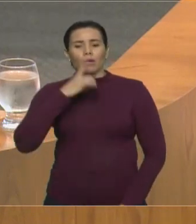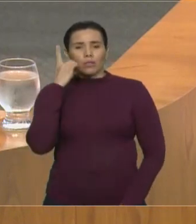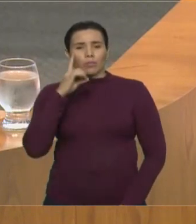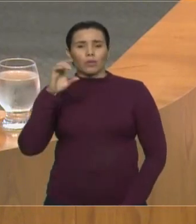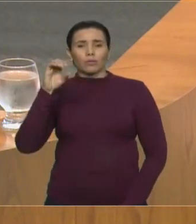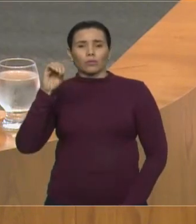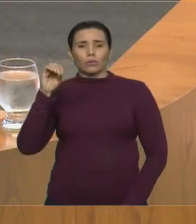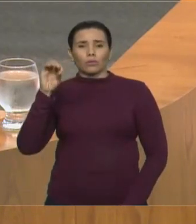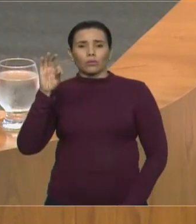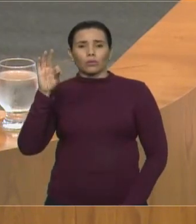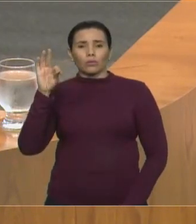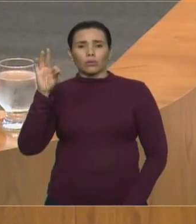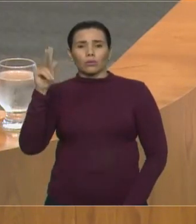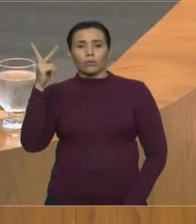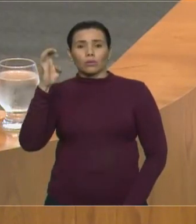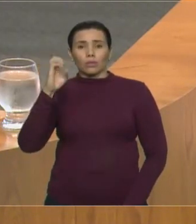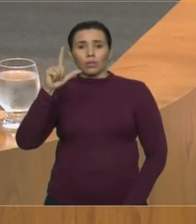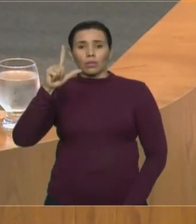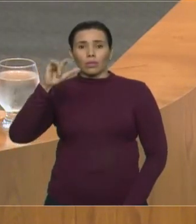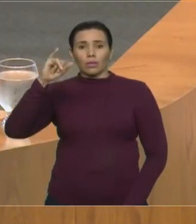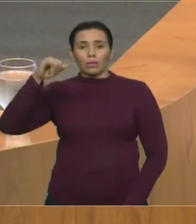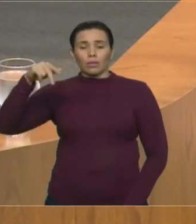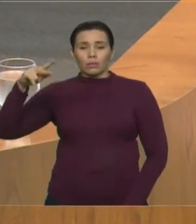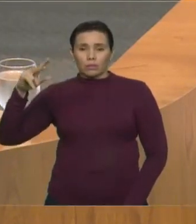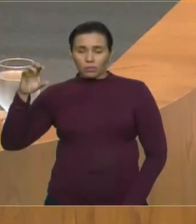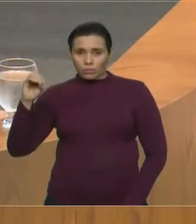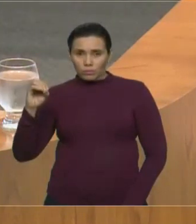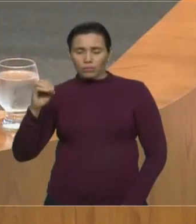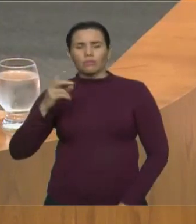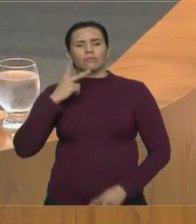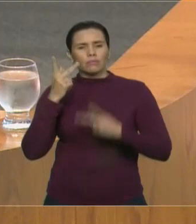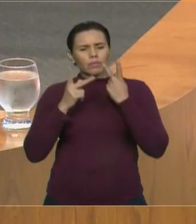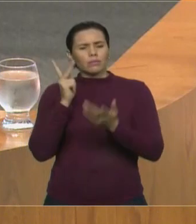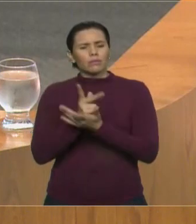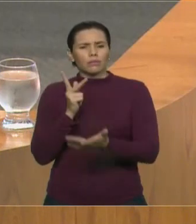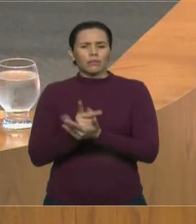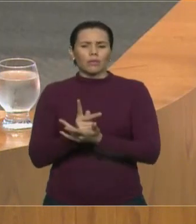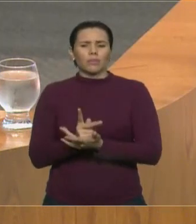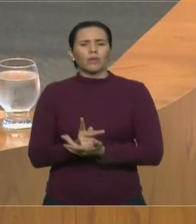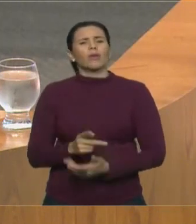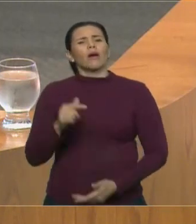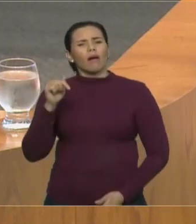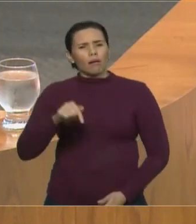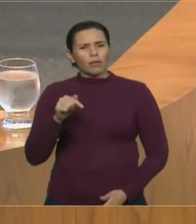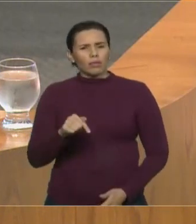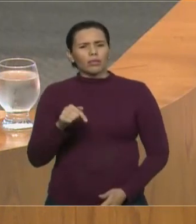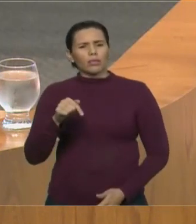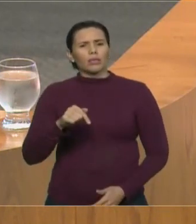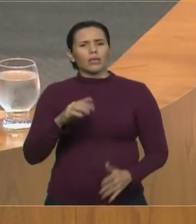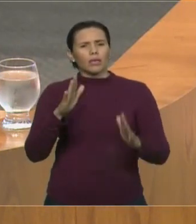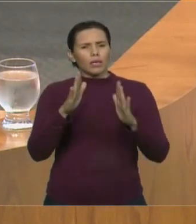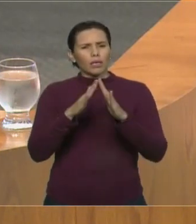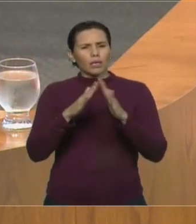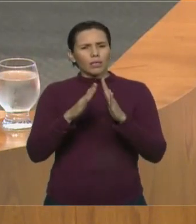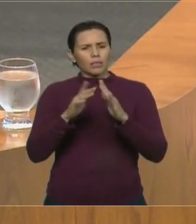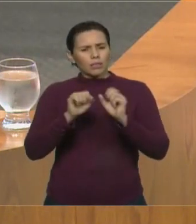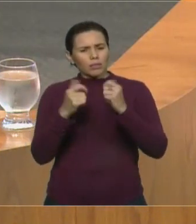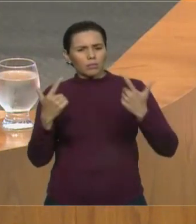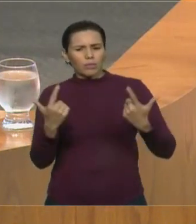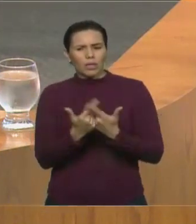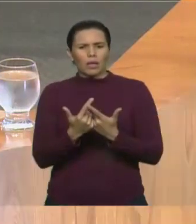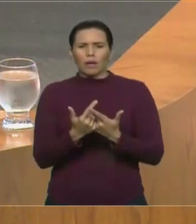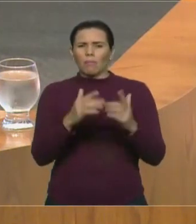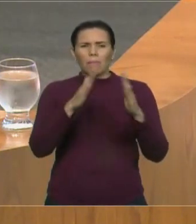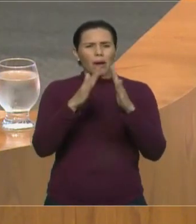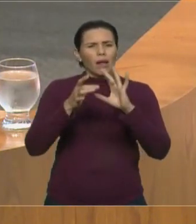pluralista. E eu quero sentir o desejo, assim como deu certo, o